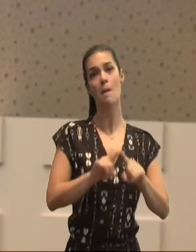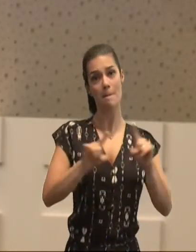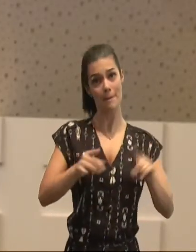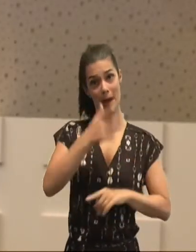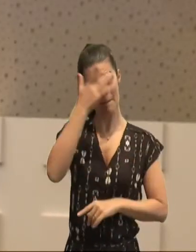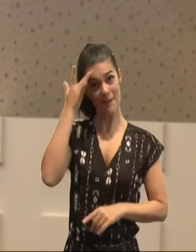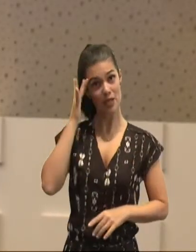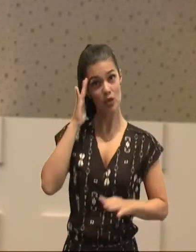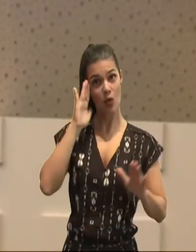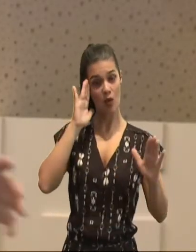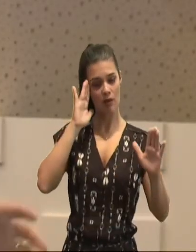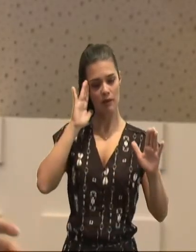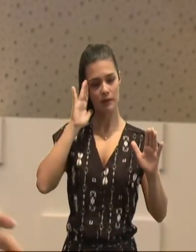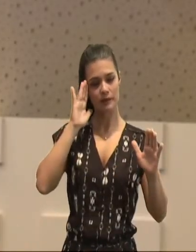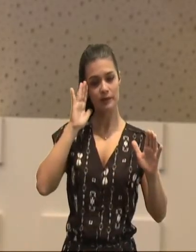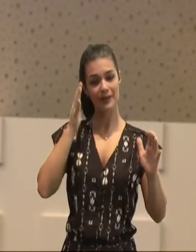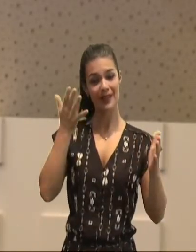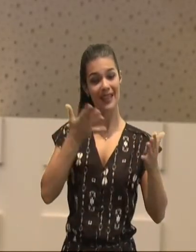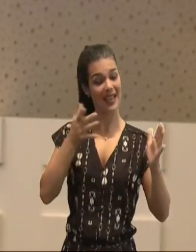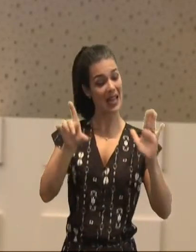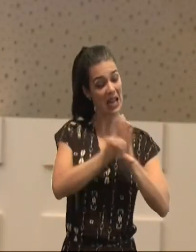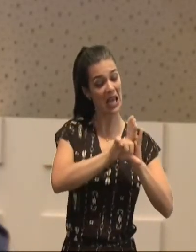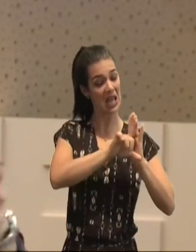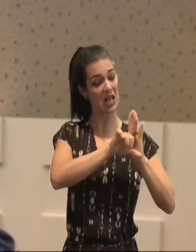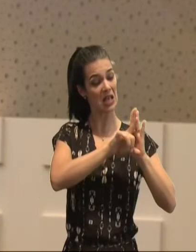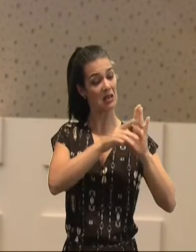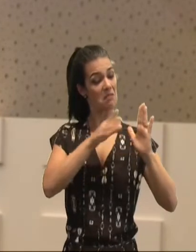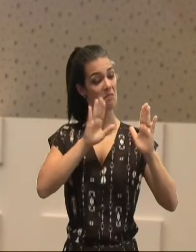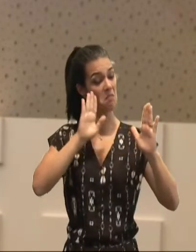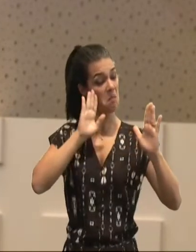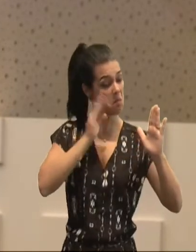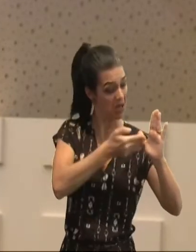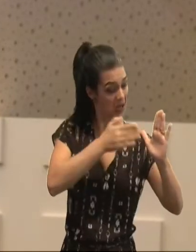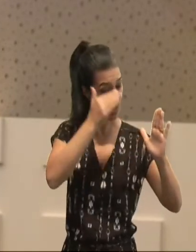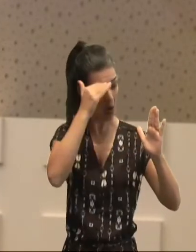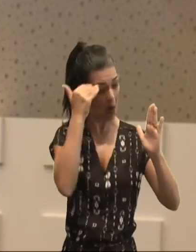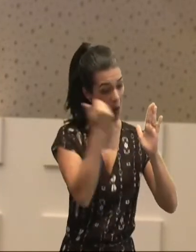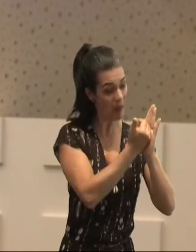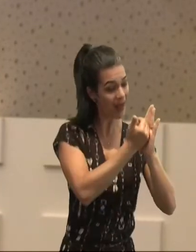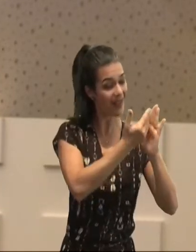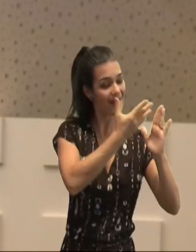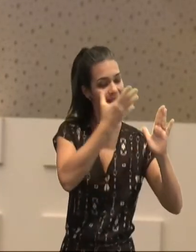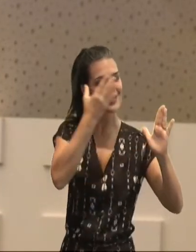estavam, voltando, ou querendo voltar, para a lei, estavam saindo, da esfera, da graça,